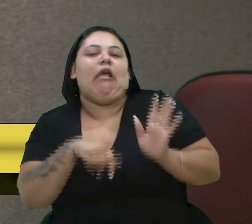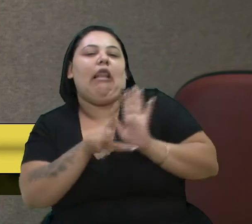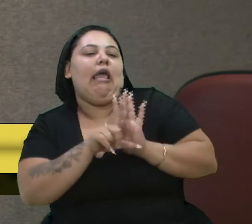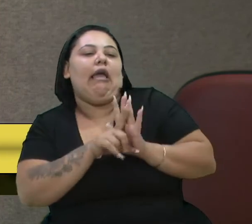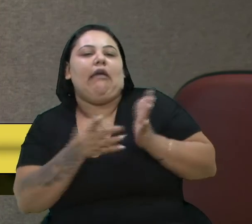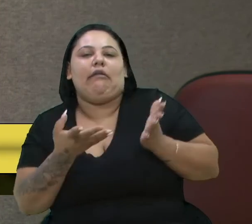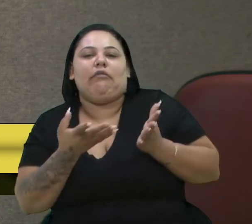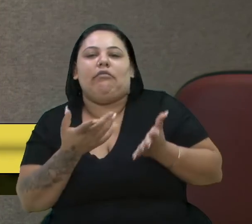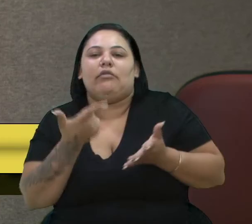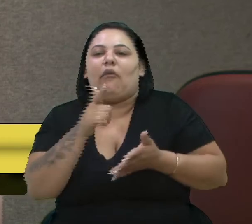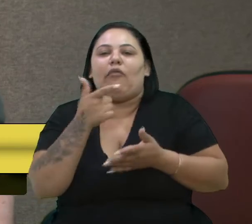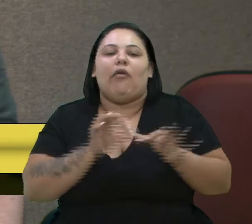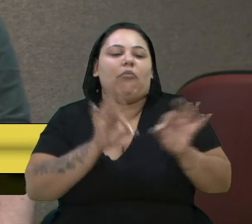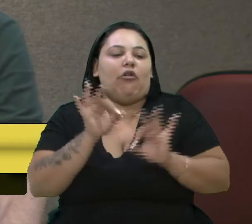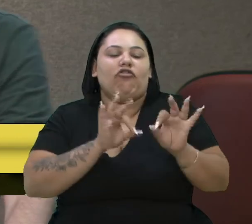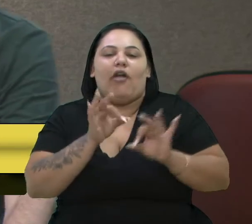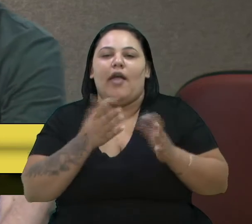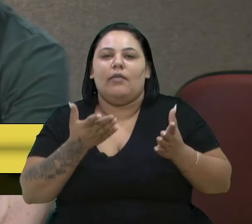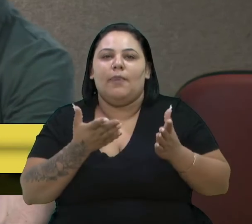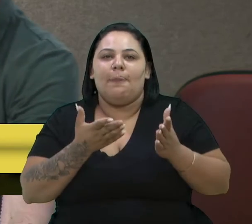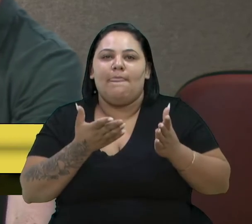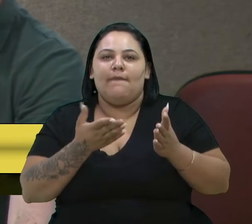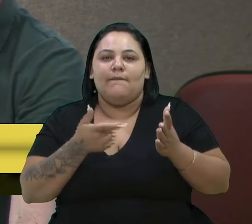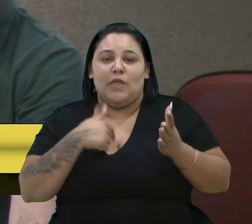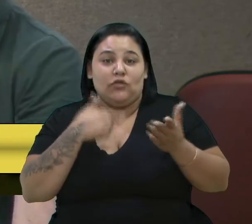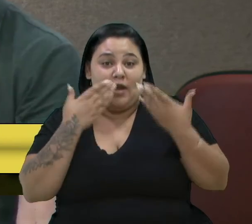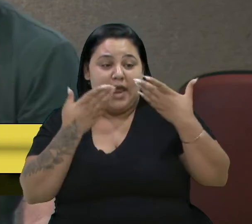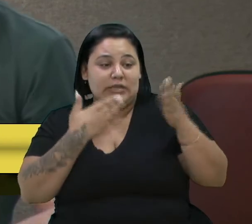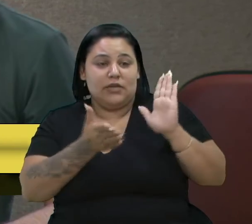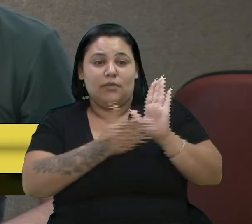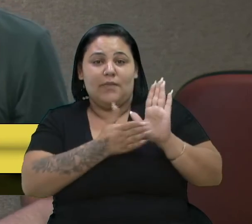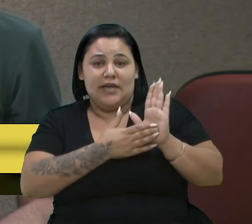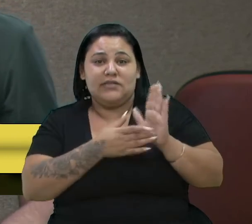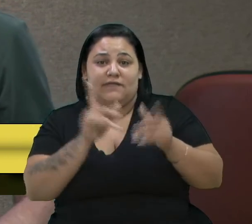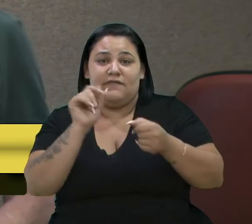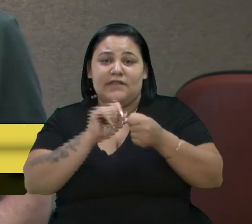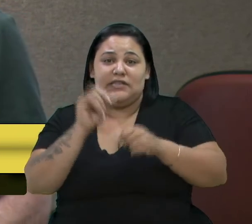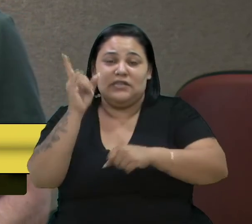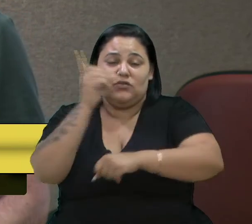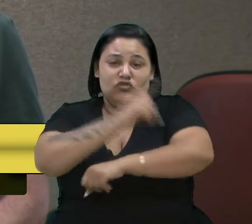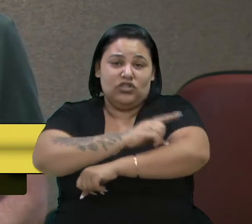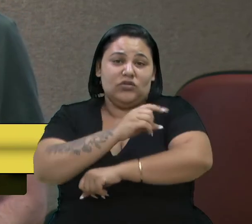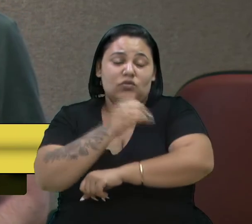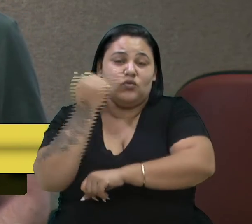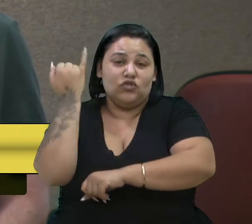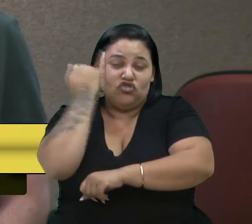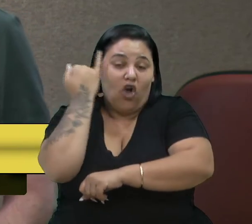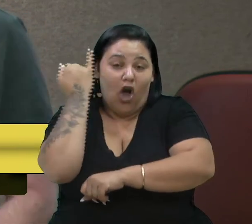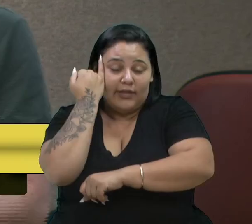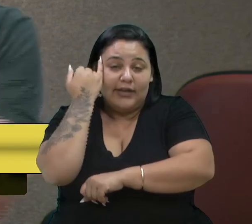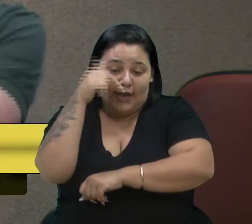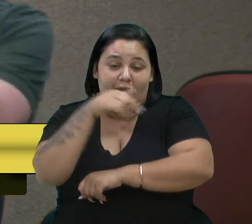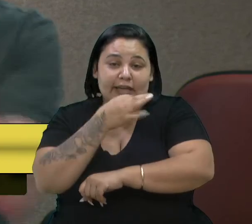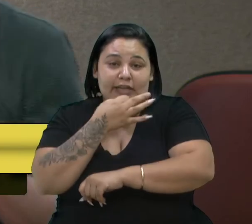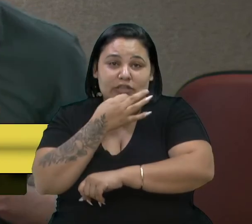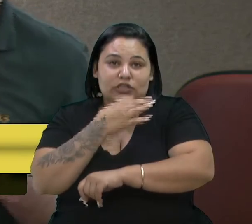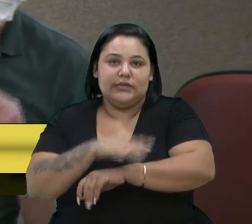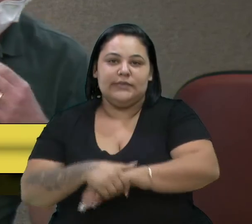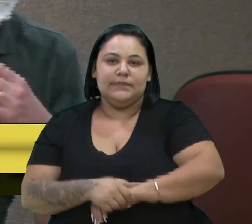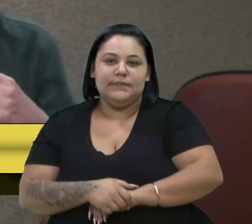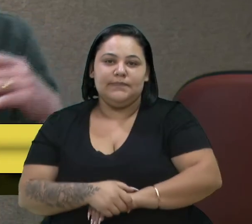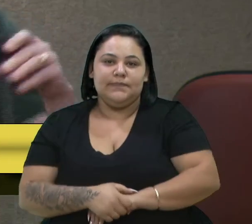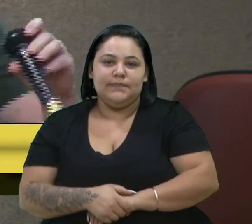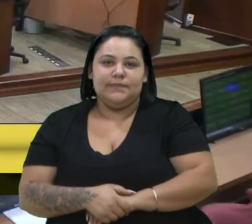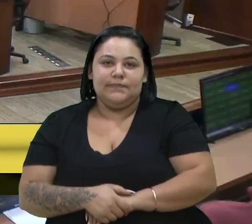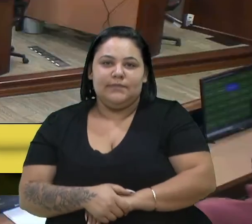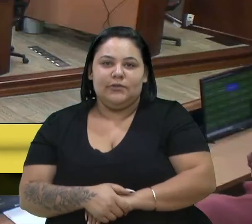estou, estou analisando a proposição, então, para fazer o dia do idiota, para quem faz esse tipo de crítica e não analisa o nosso mandato. Obrigado, senhor presidente.